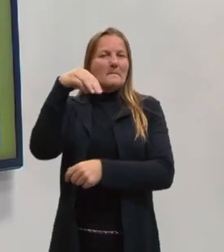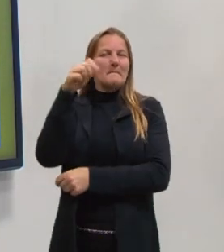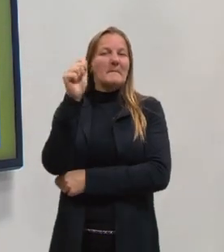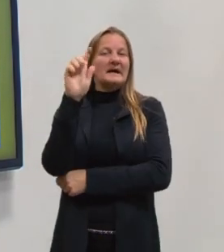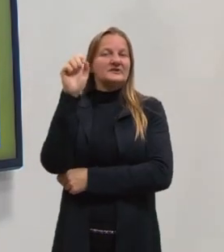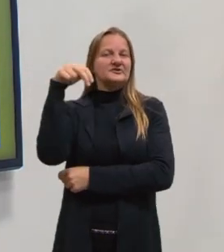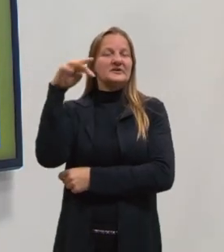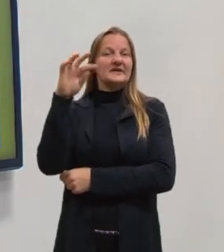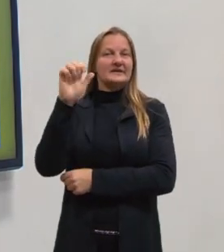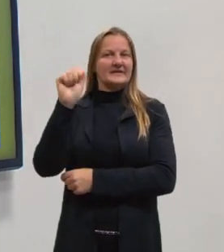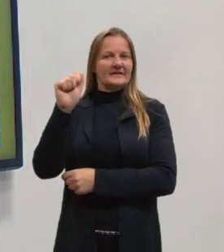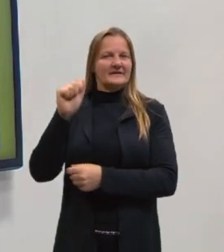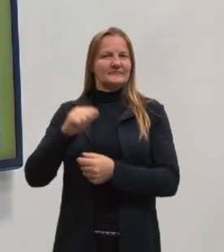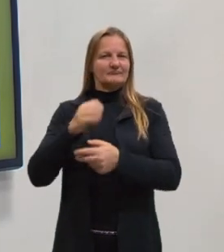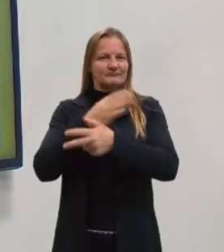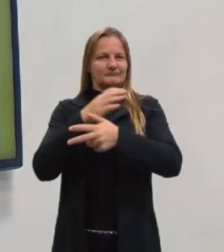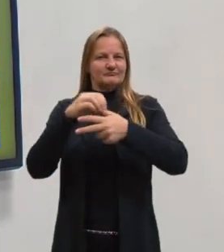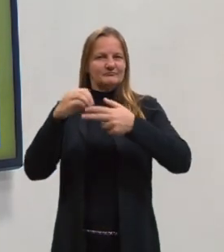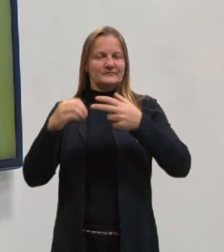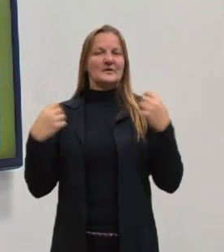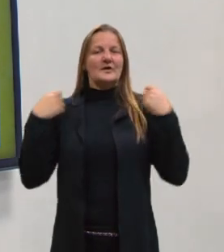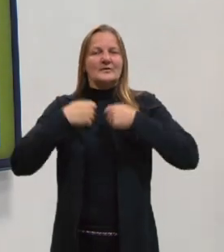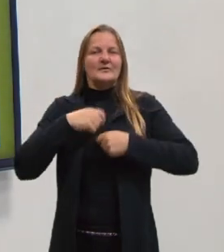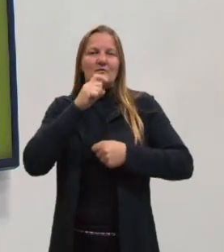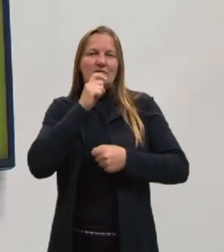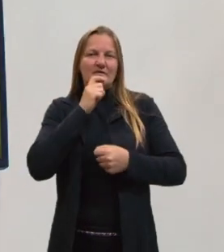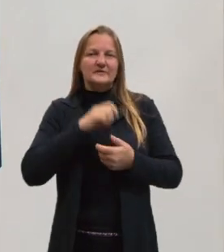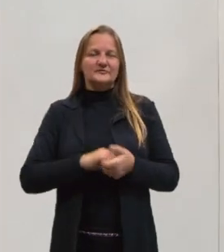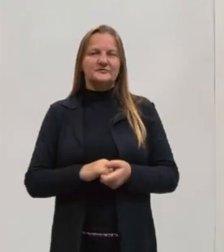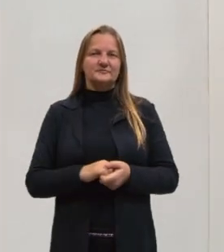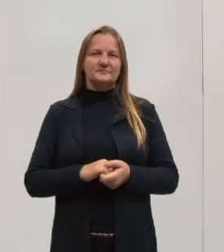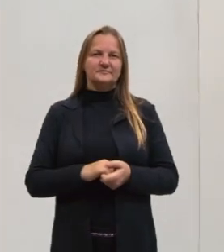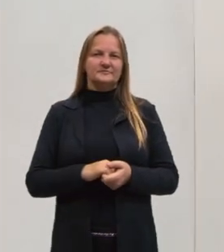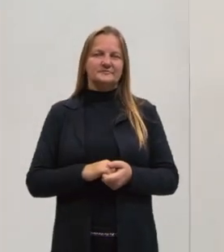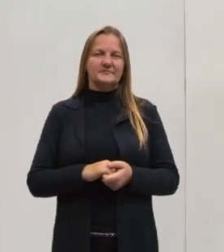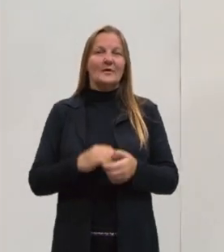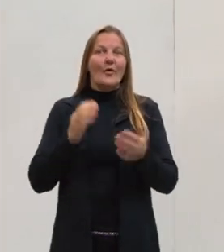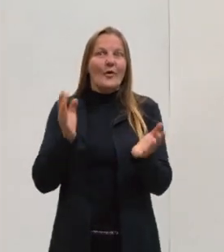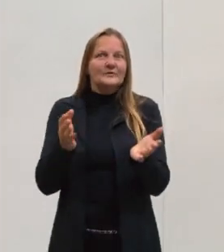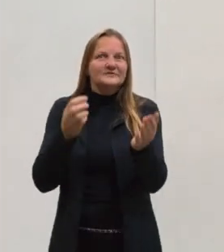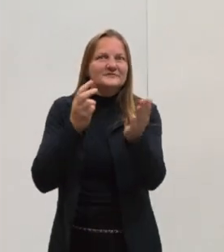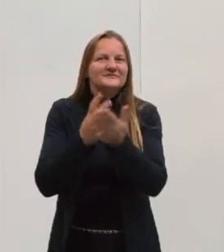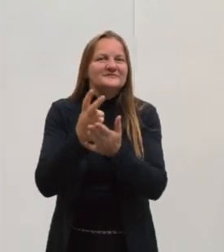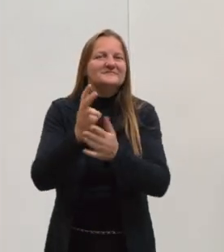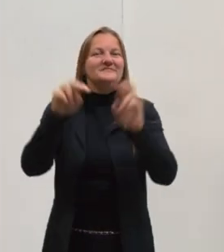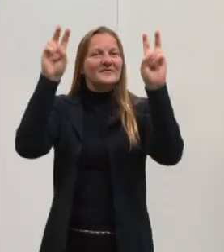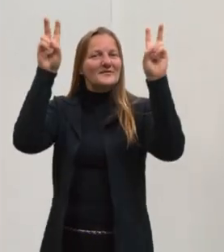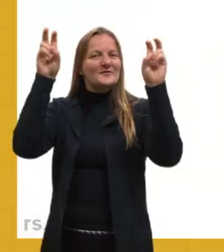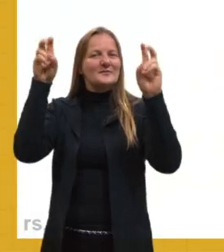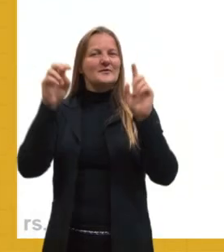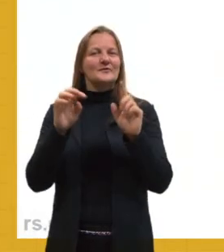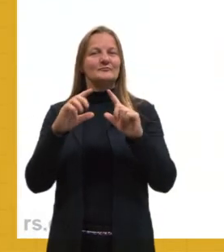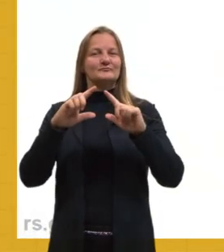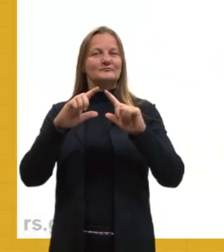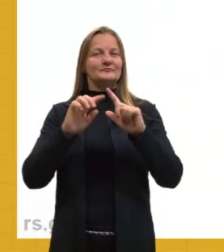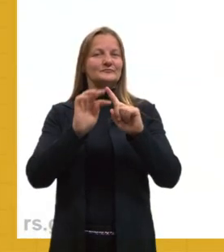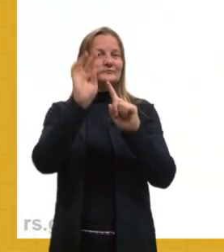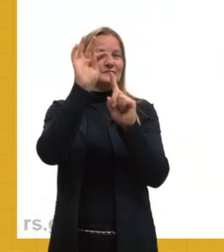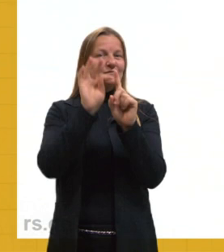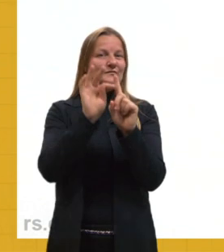e um casaco verde. Então, hoje, continuando a nossa temática de termodinâmica,